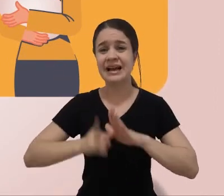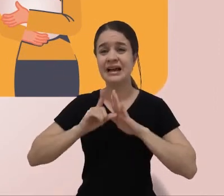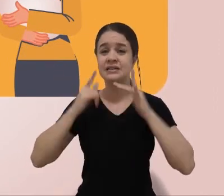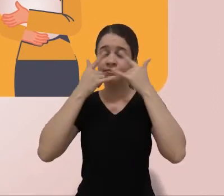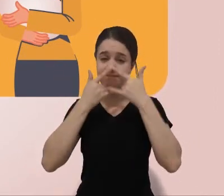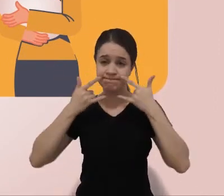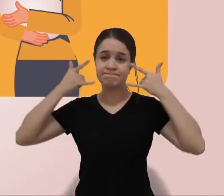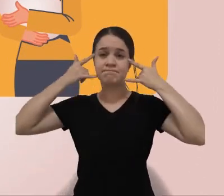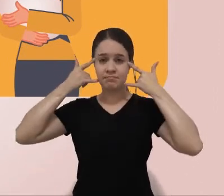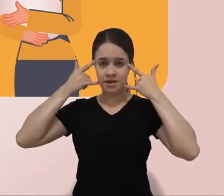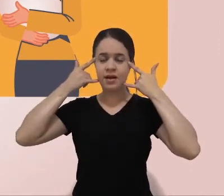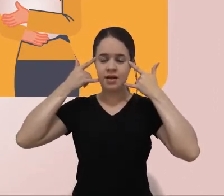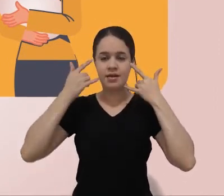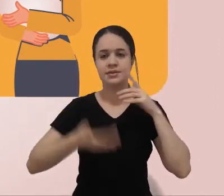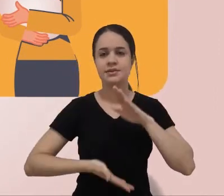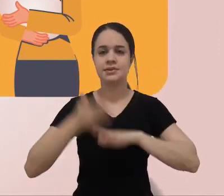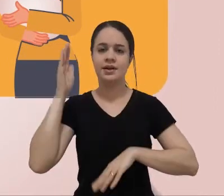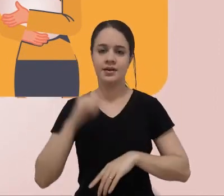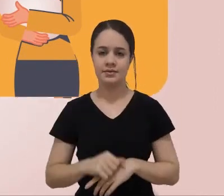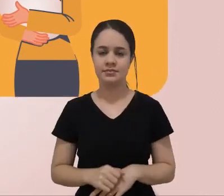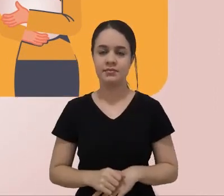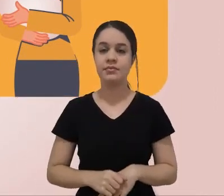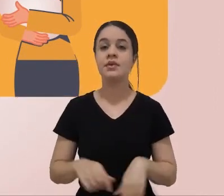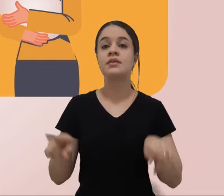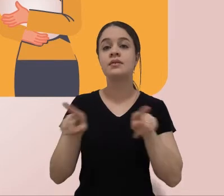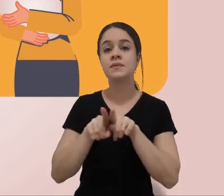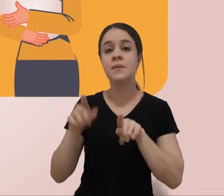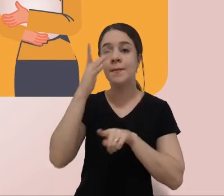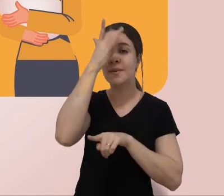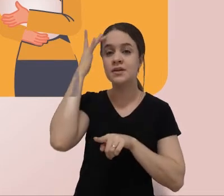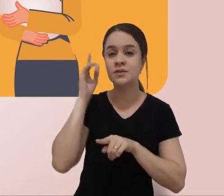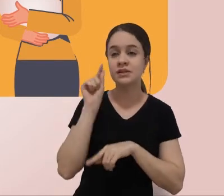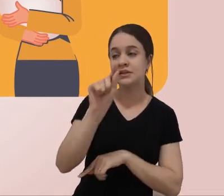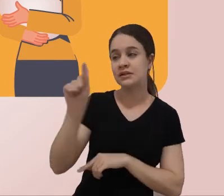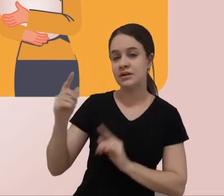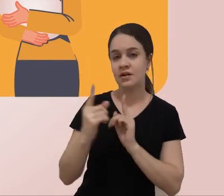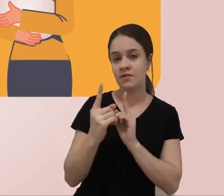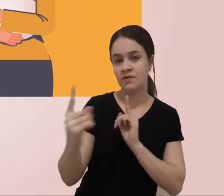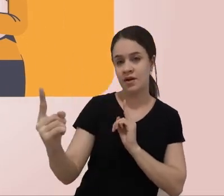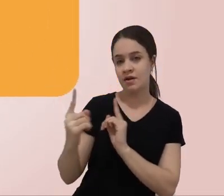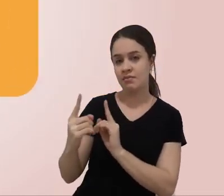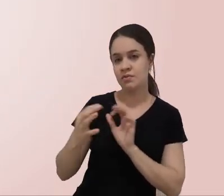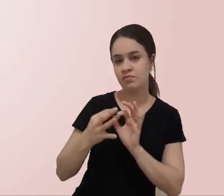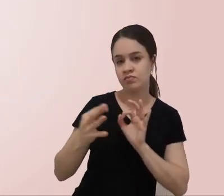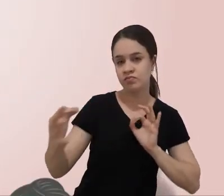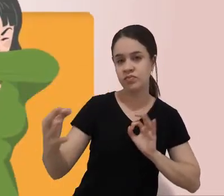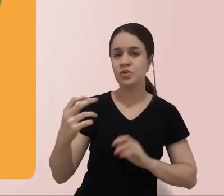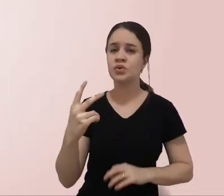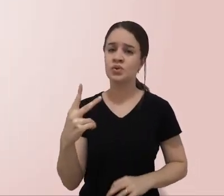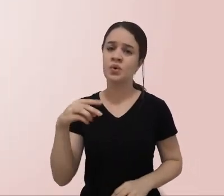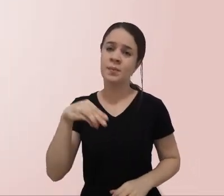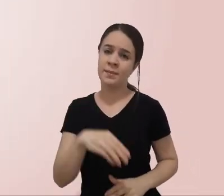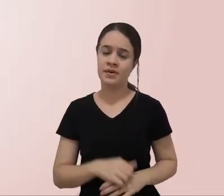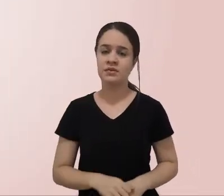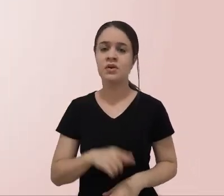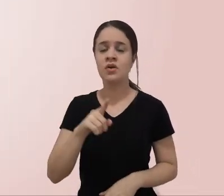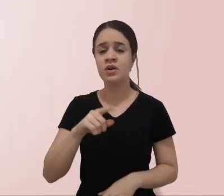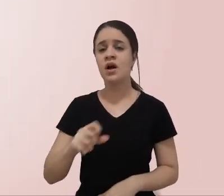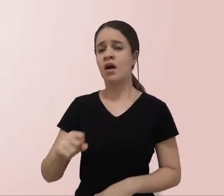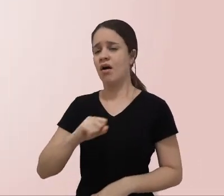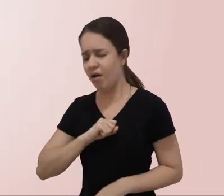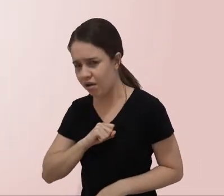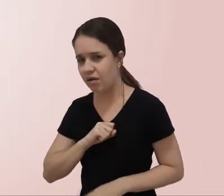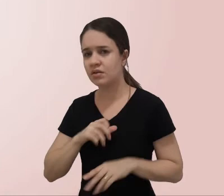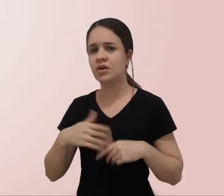Fora de casa, mantenha o distanciamento de pelo menos 2 metros de outras pessoas. Ao